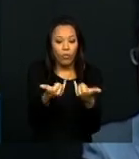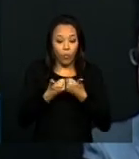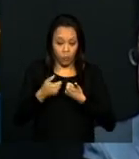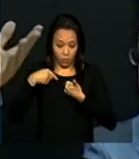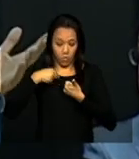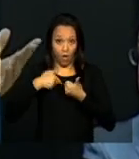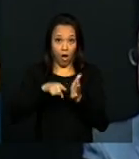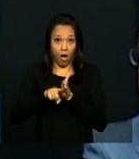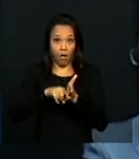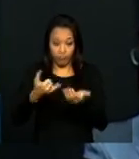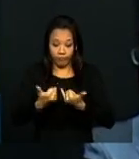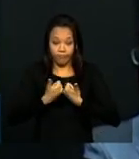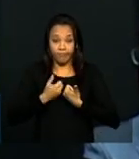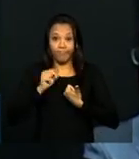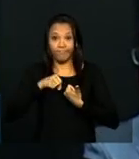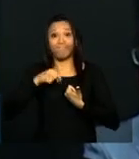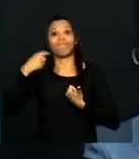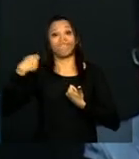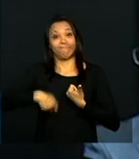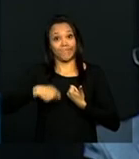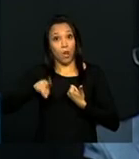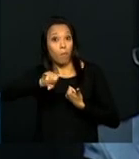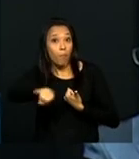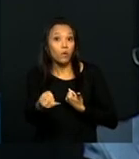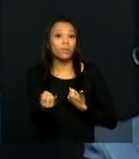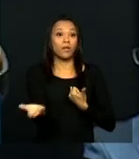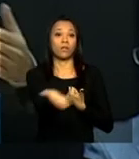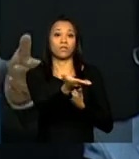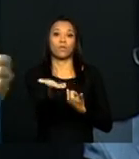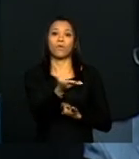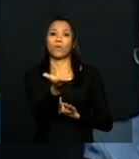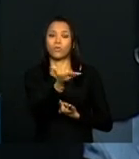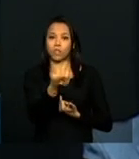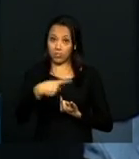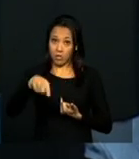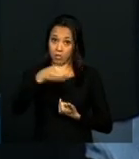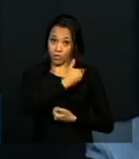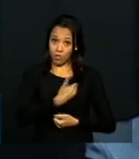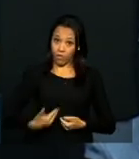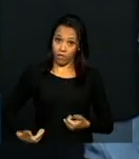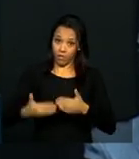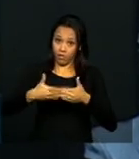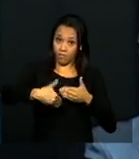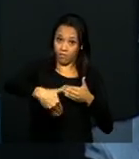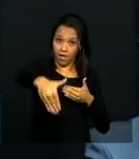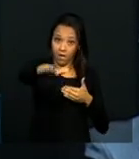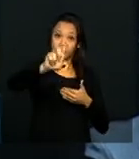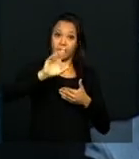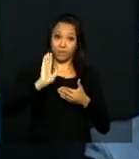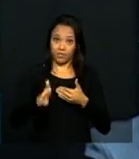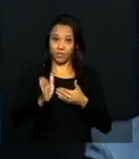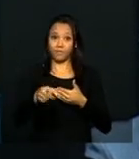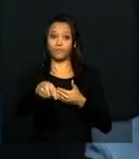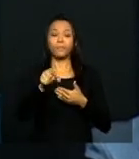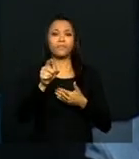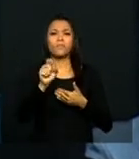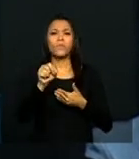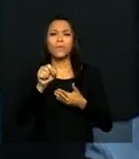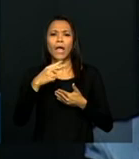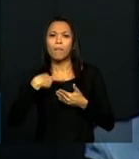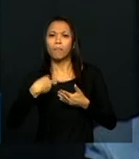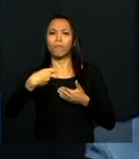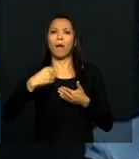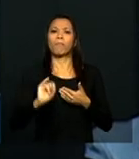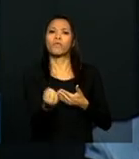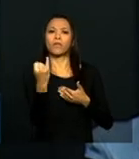e aqui eu acho que tem uma grande oportunidade para esse governo que se inicia nas próximas semanas, se desenvolveu uma